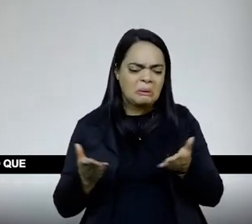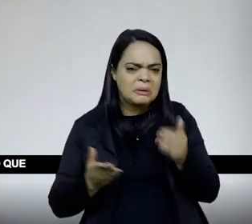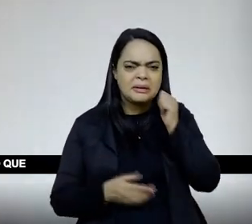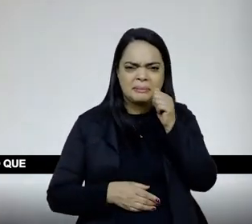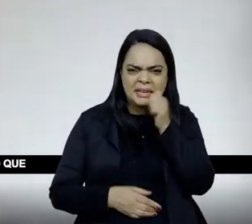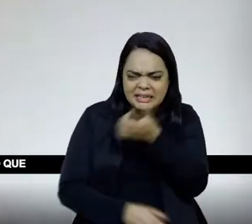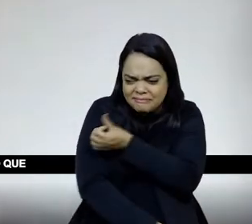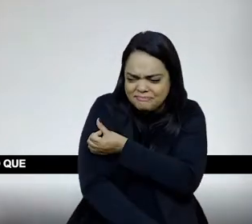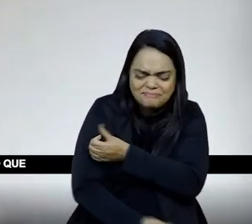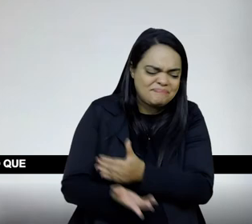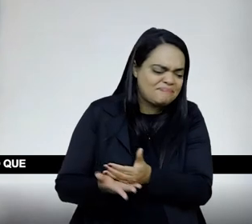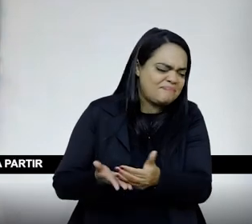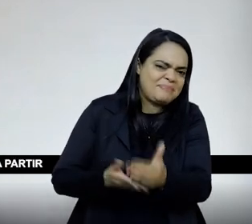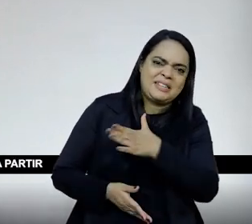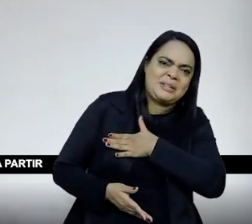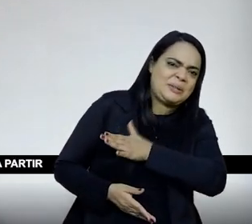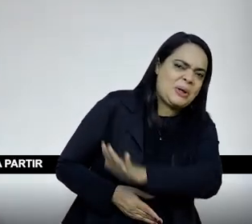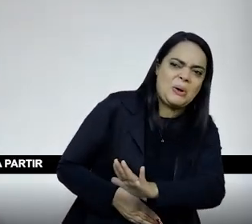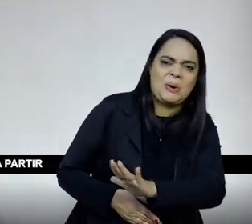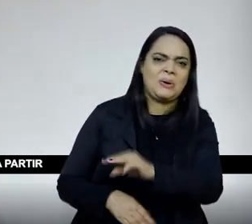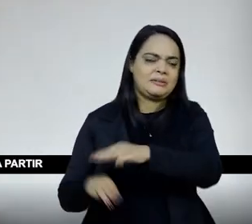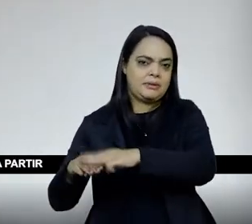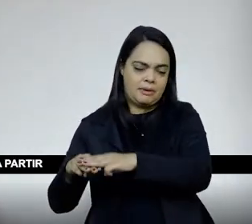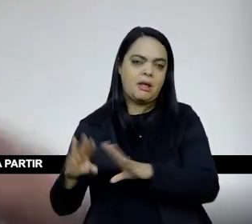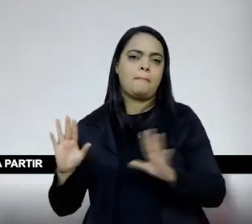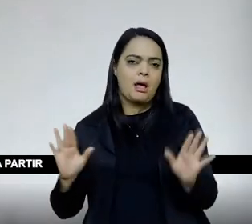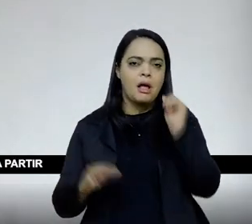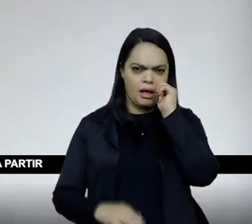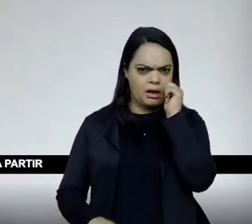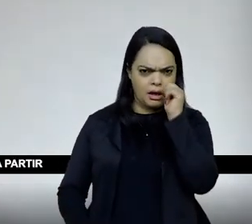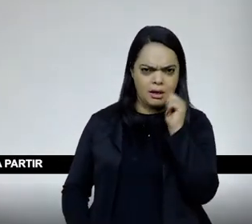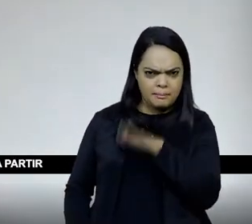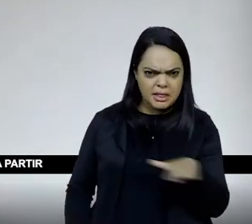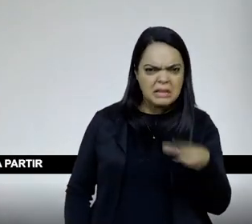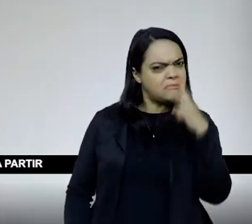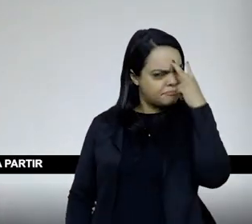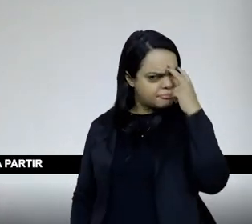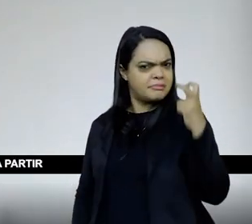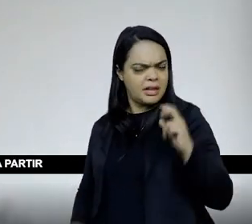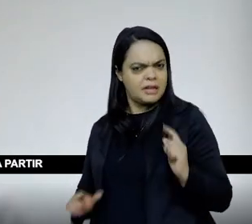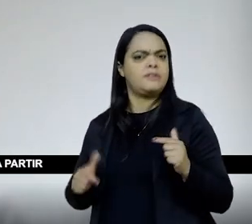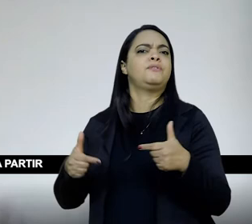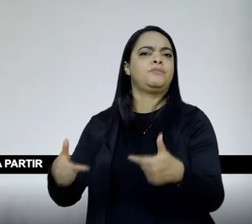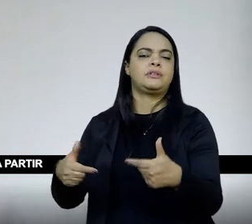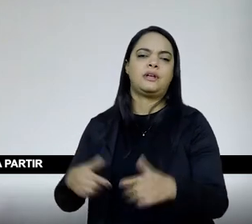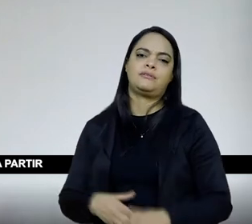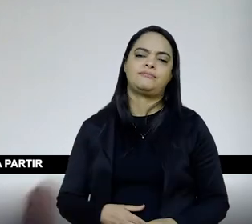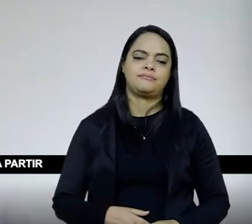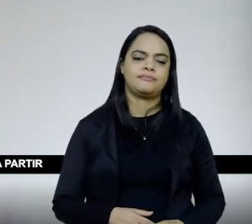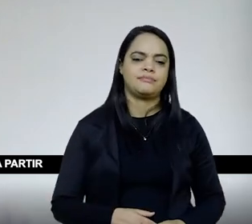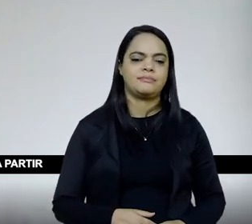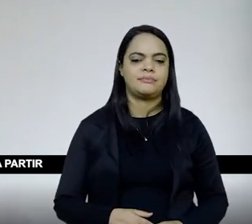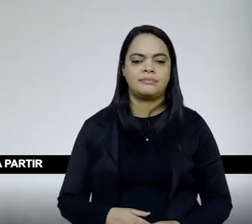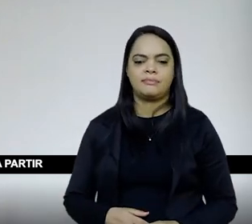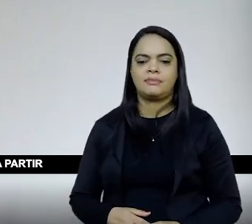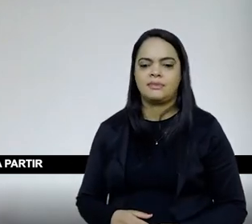têm mostrado que são mais inteligentes do que isso, e têm feito essa coisa, o que os meninos, têm